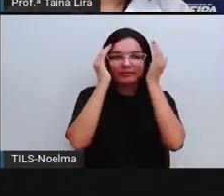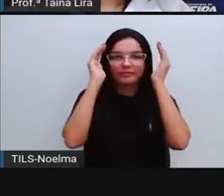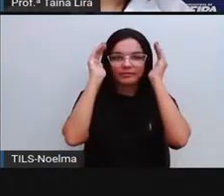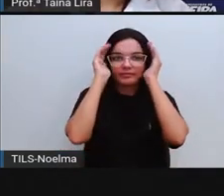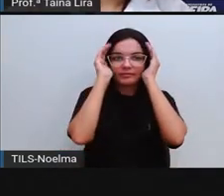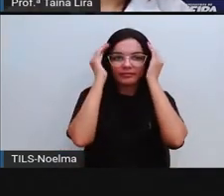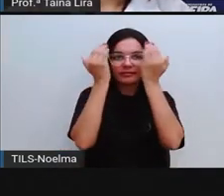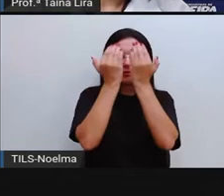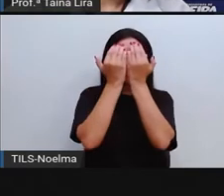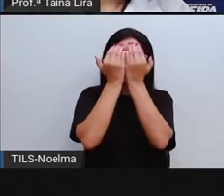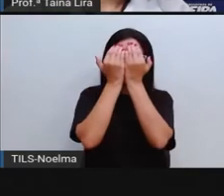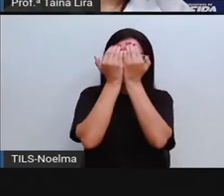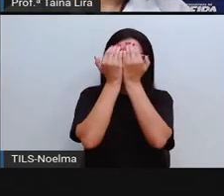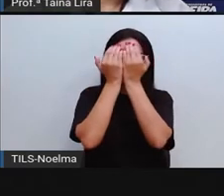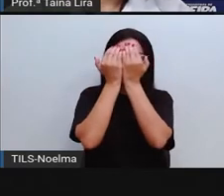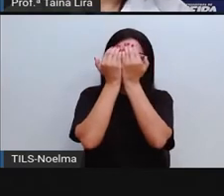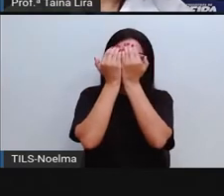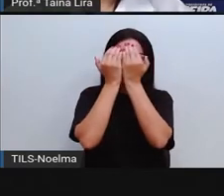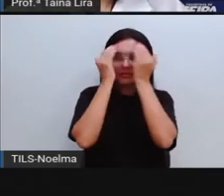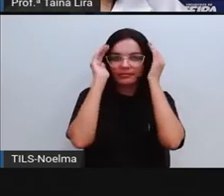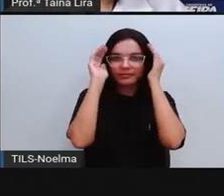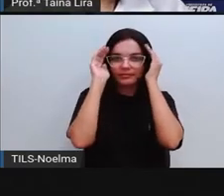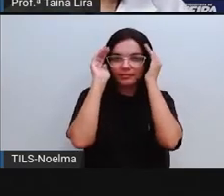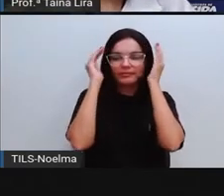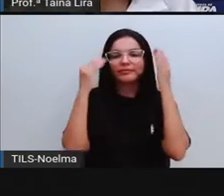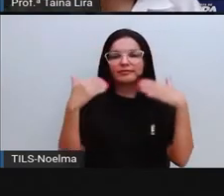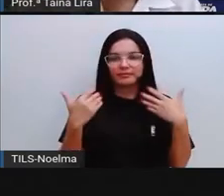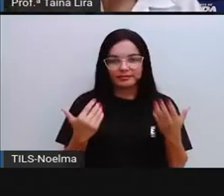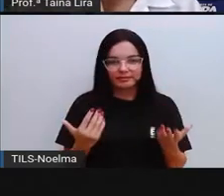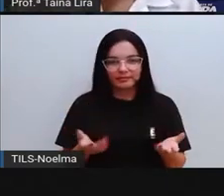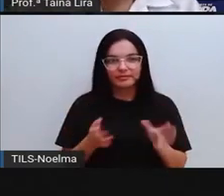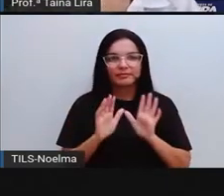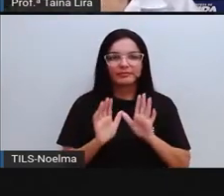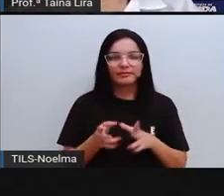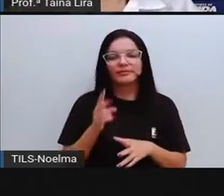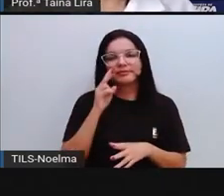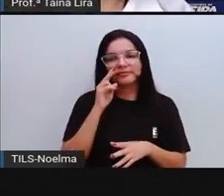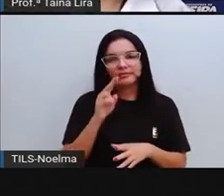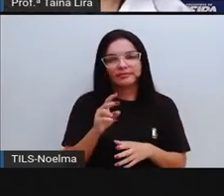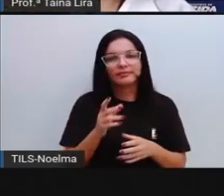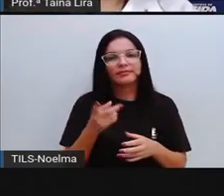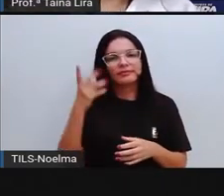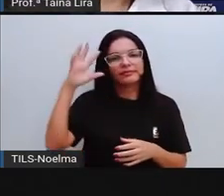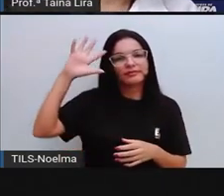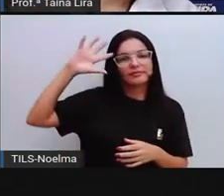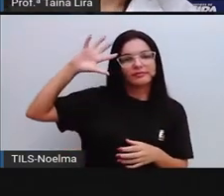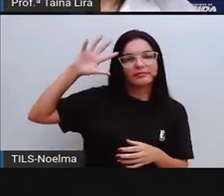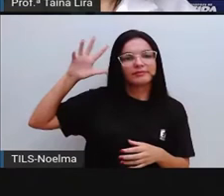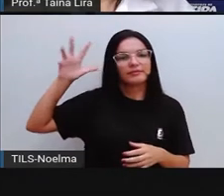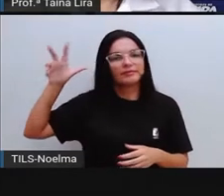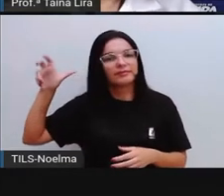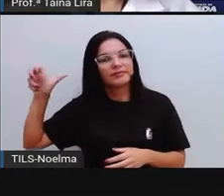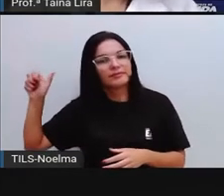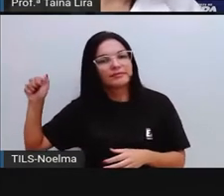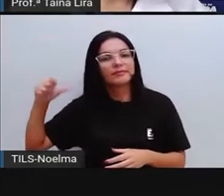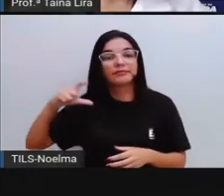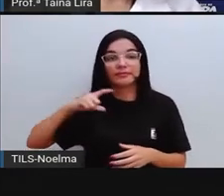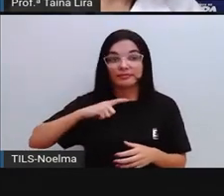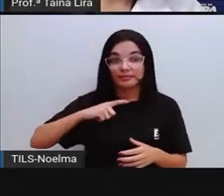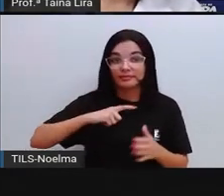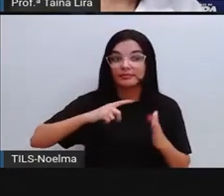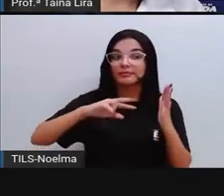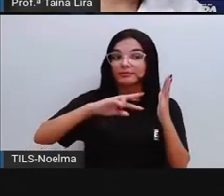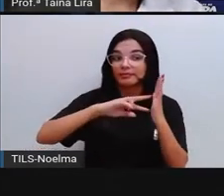Nós já vimos aí as máscaras. Inclusive, a Pró já falou que as máscaras africanas têm um